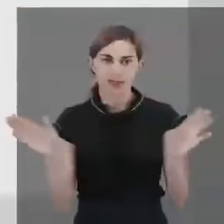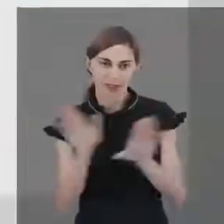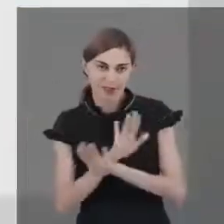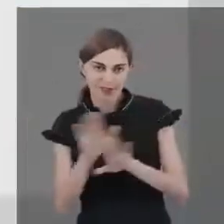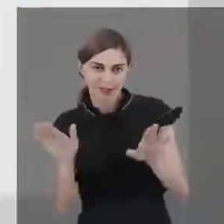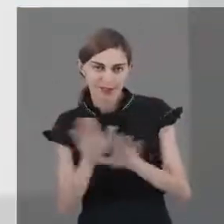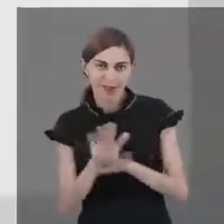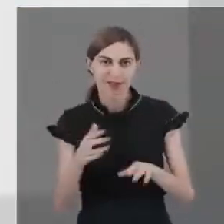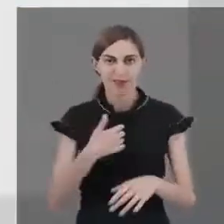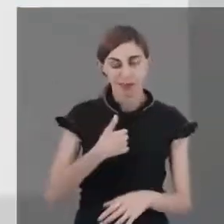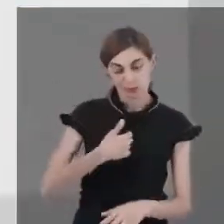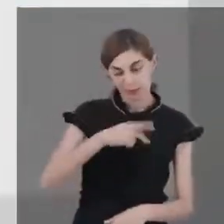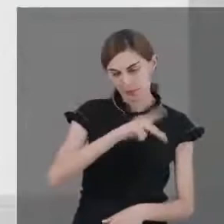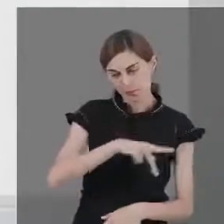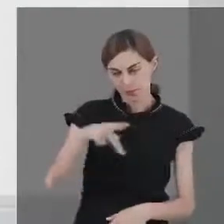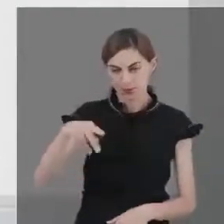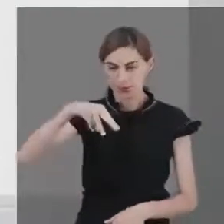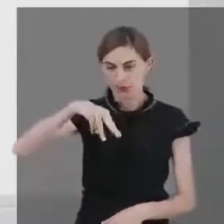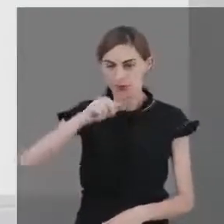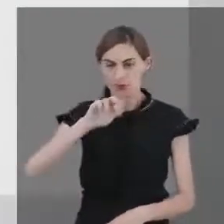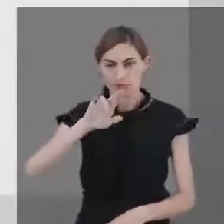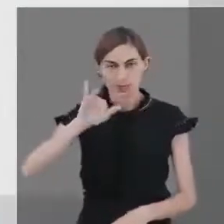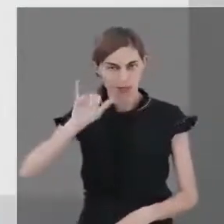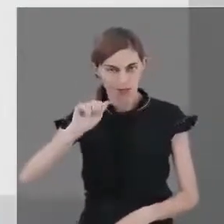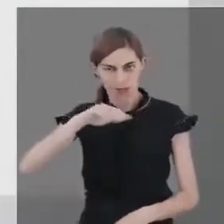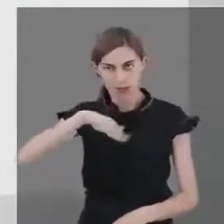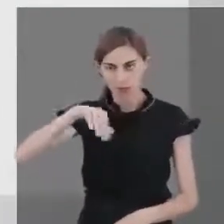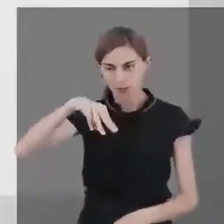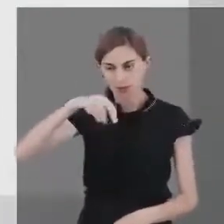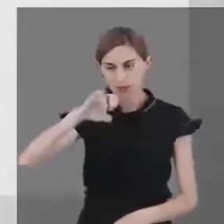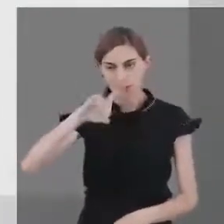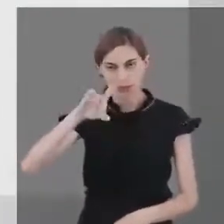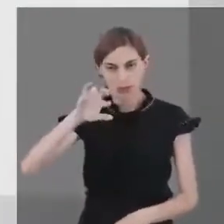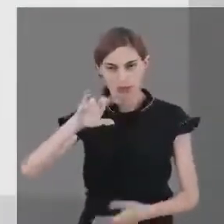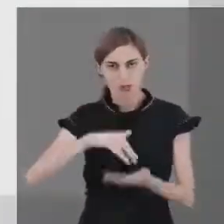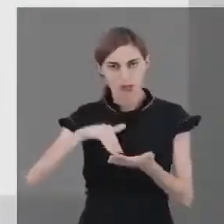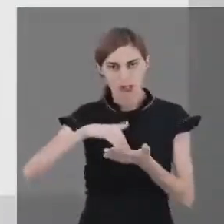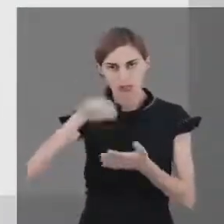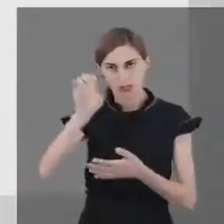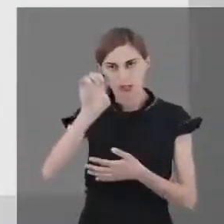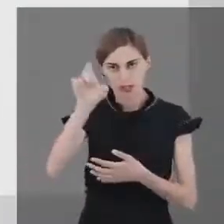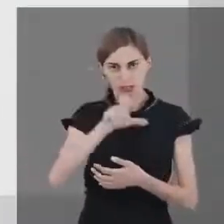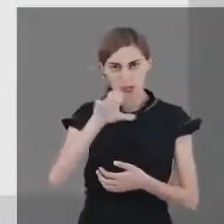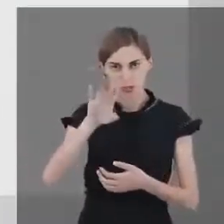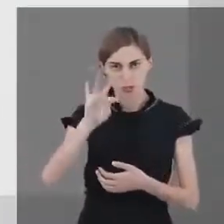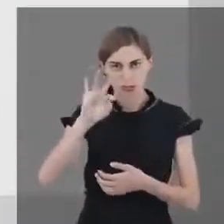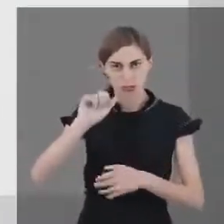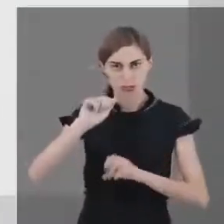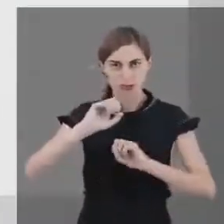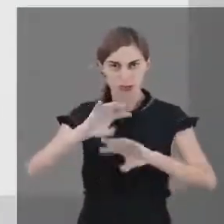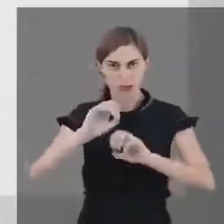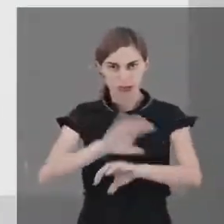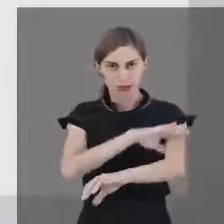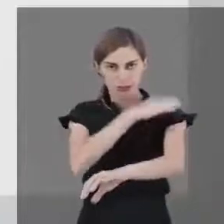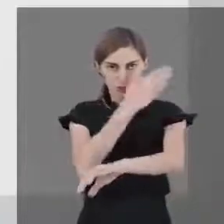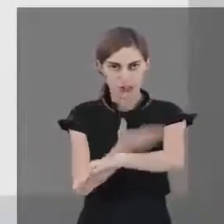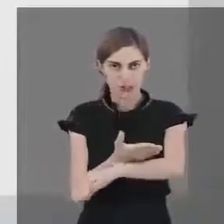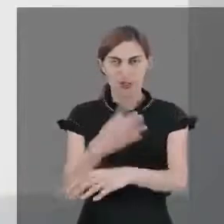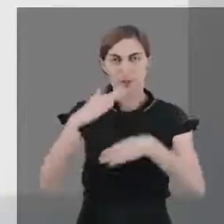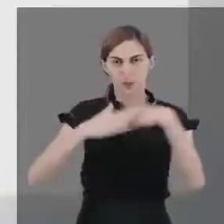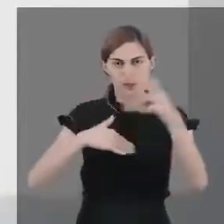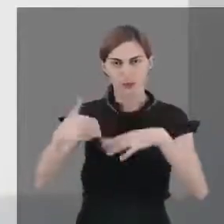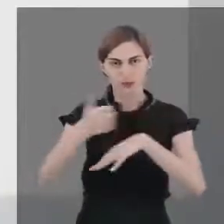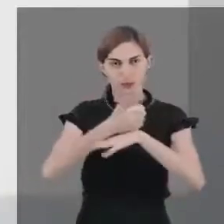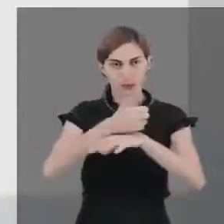Olá, eu sou a professora Maria Medeiros. Secretária Executiva de Educação Integral e Profissional do